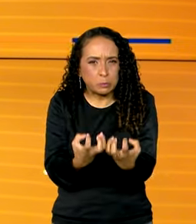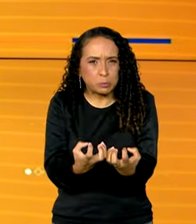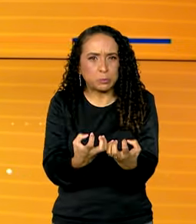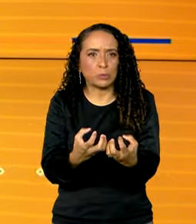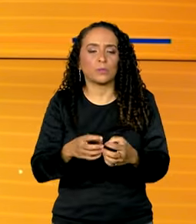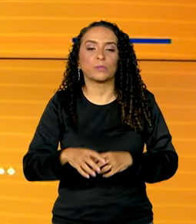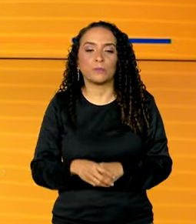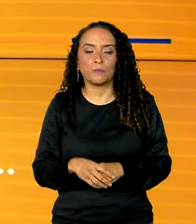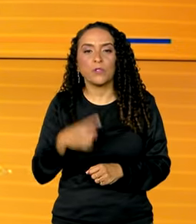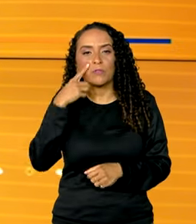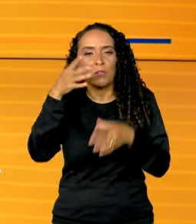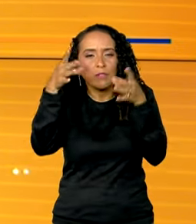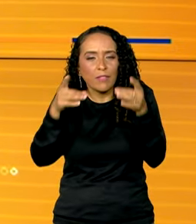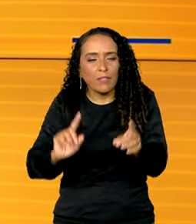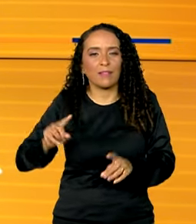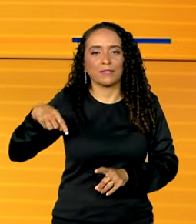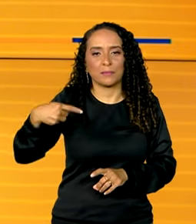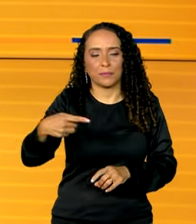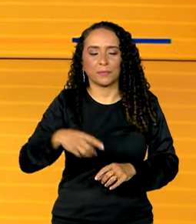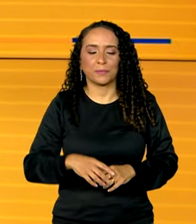A gente mostra os detalhes já já.